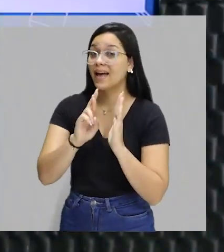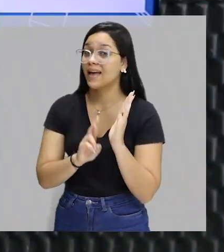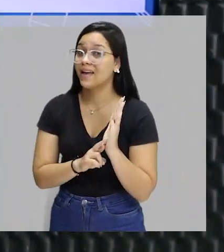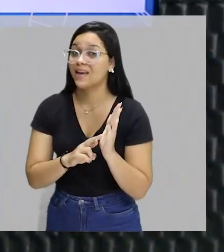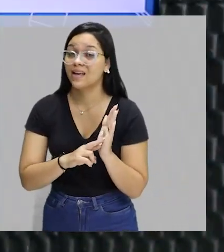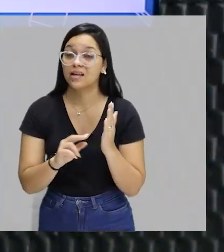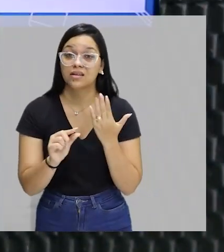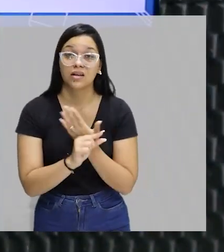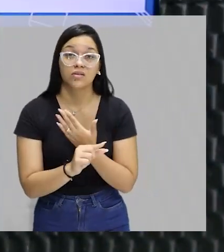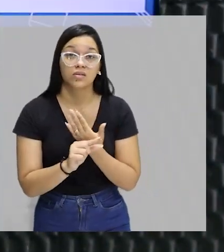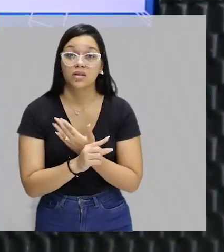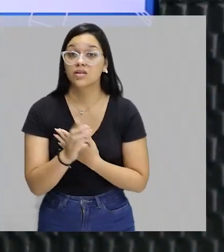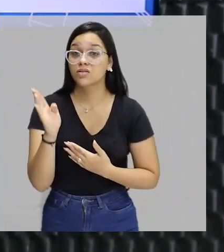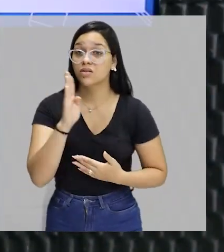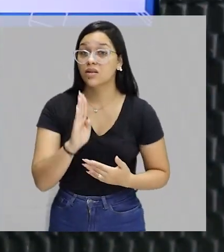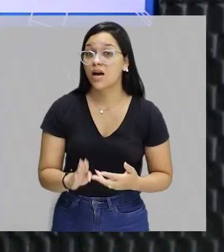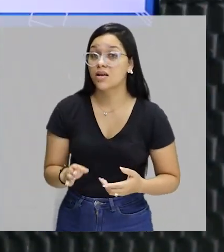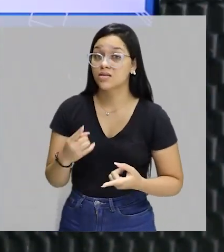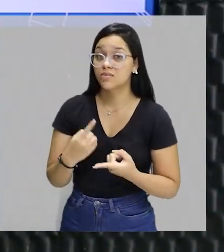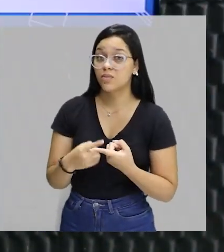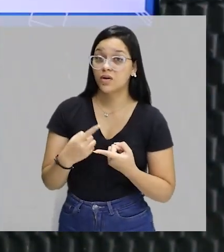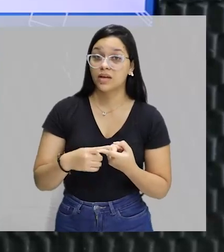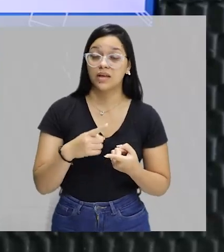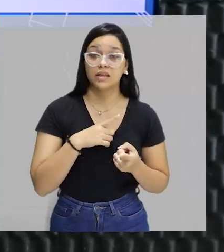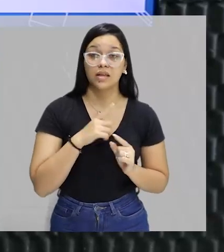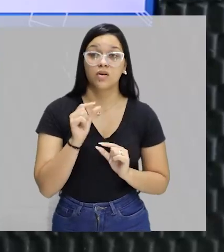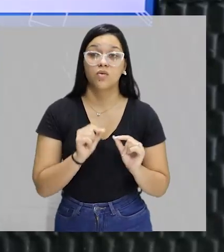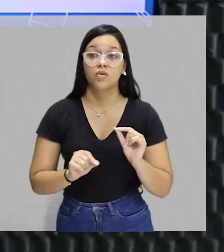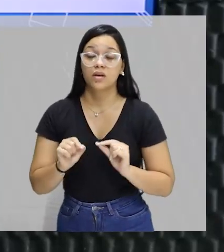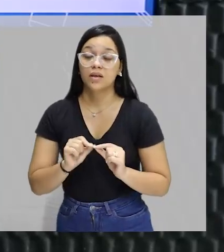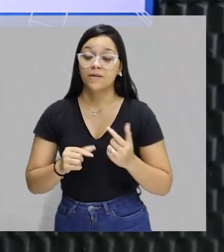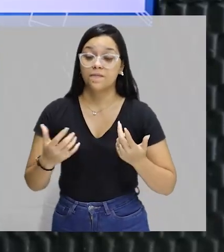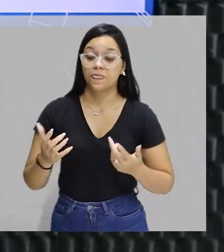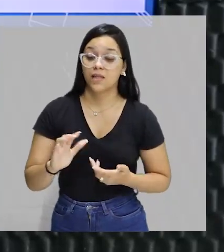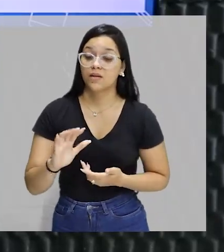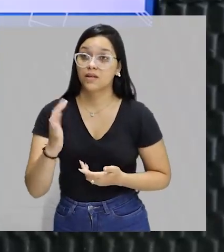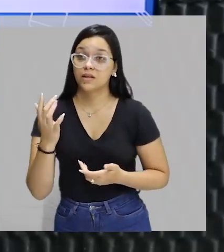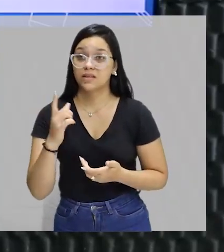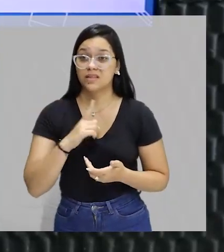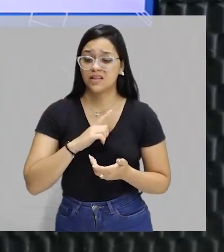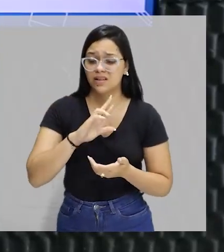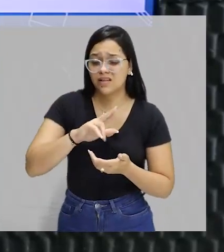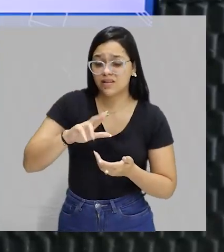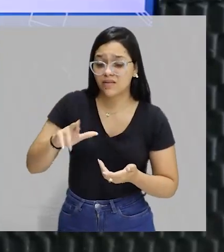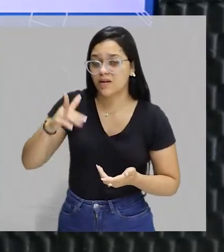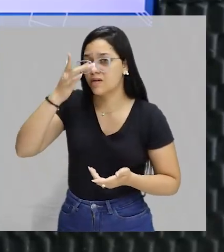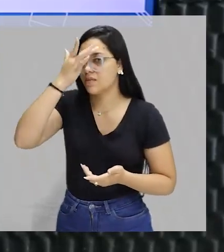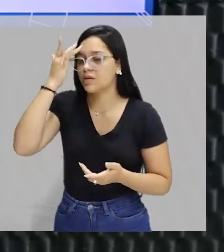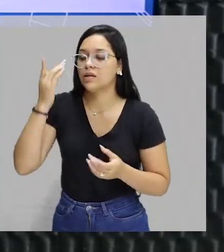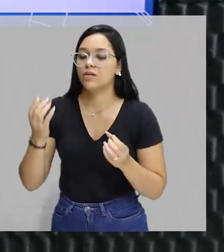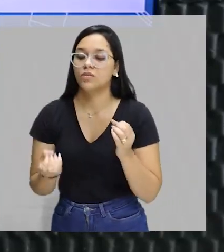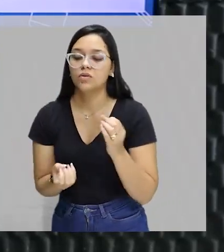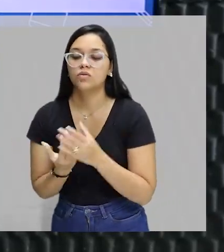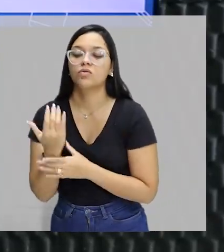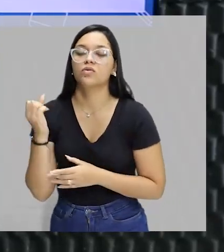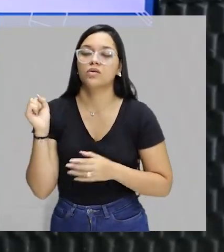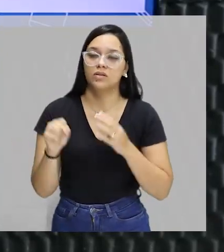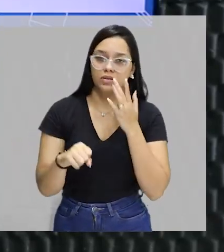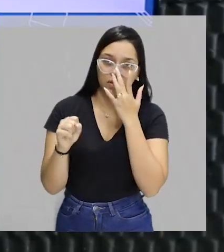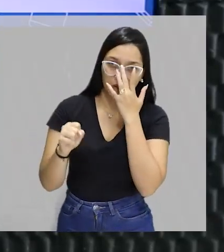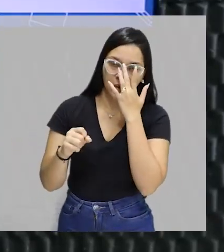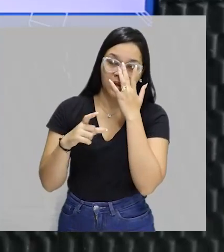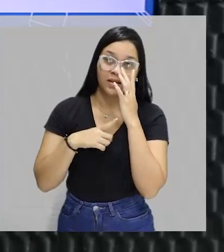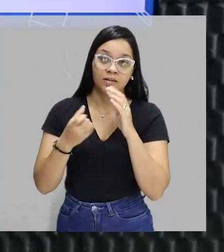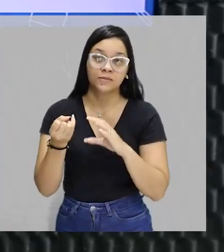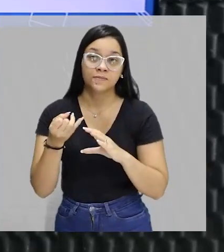nacionais, porque nós temos a maravilhosa situação de ter muita gente que produz, muita gente que produz